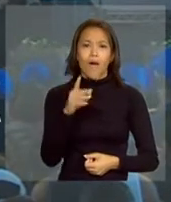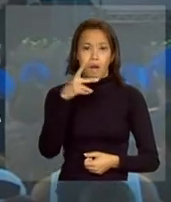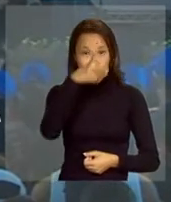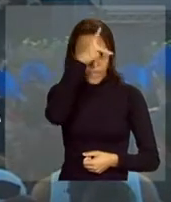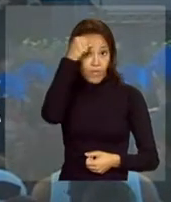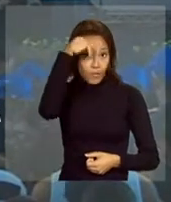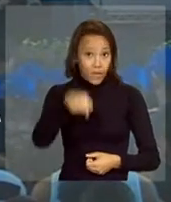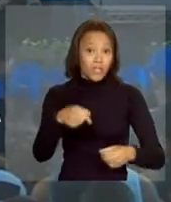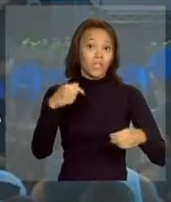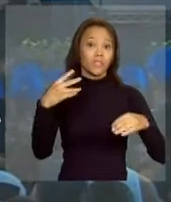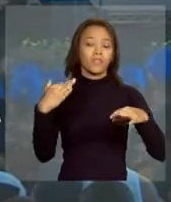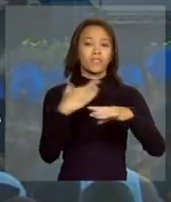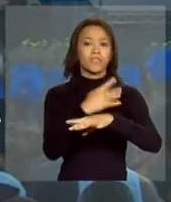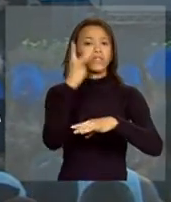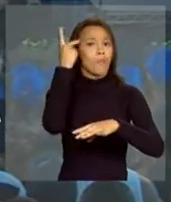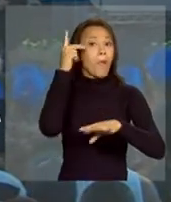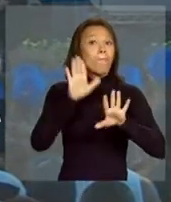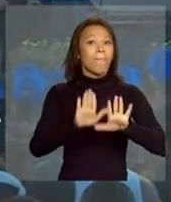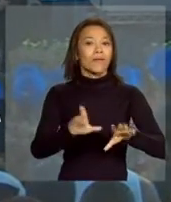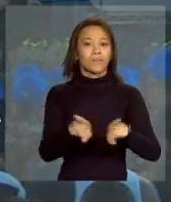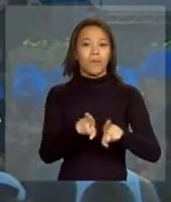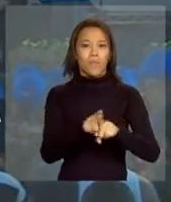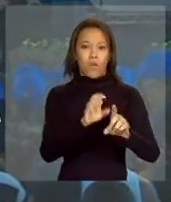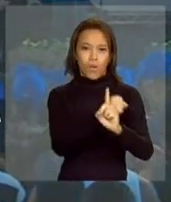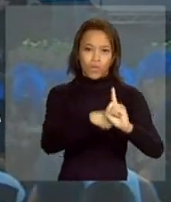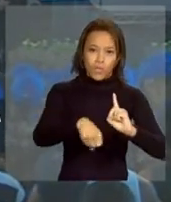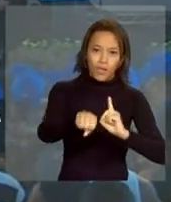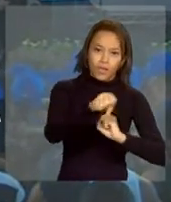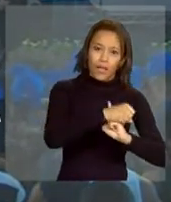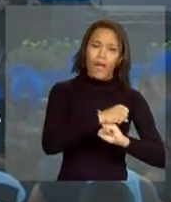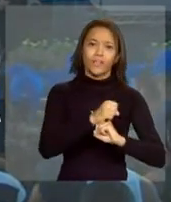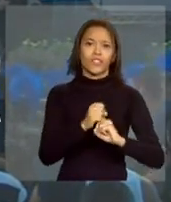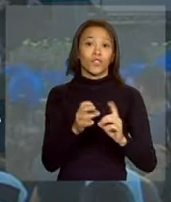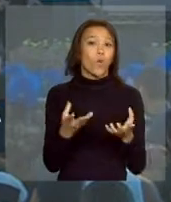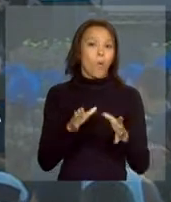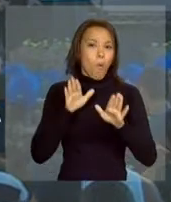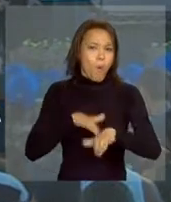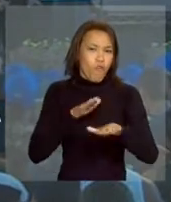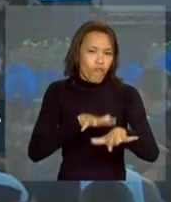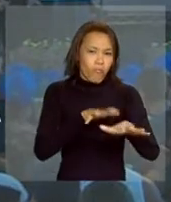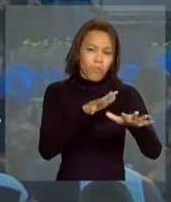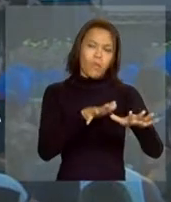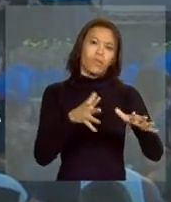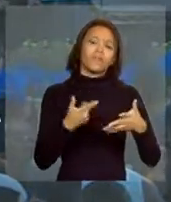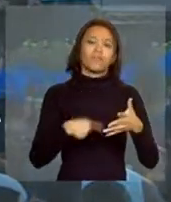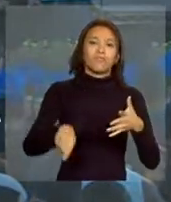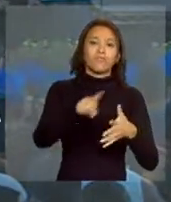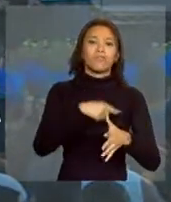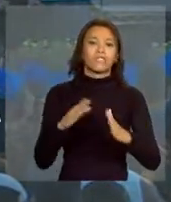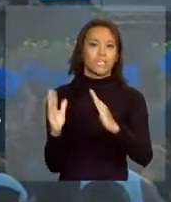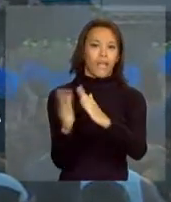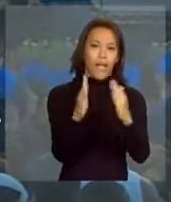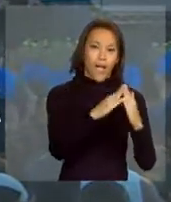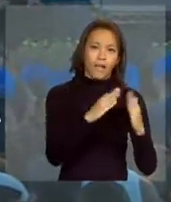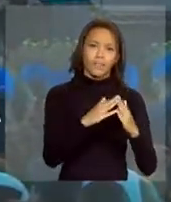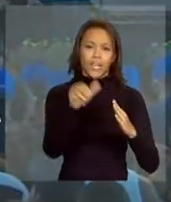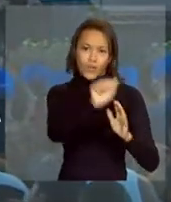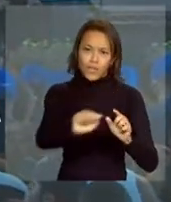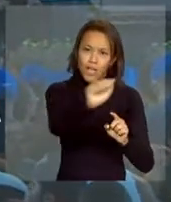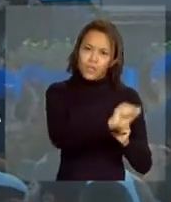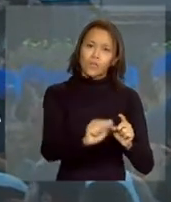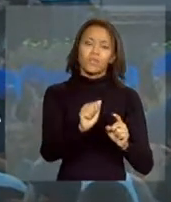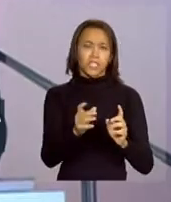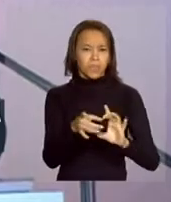Paulo, mas também com a sociedade civil, através dos movimentos de moradia que permitiram construir